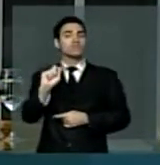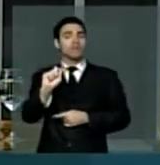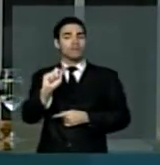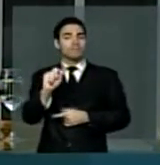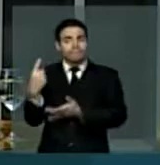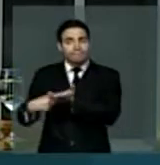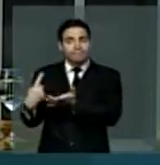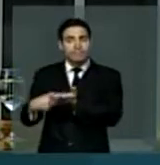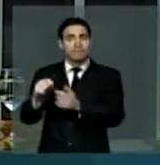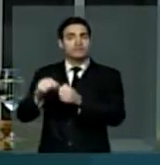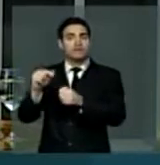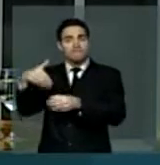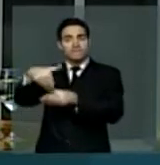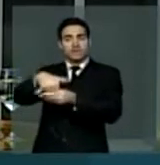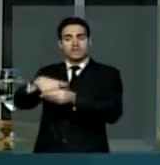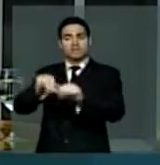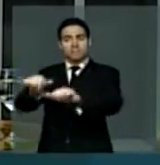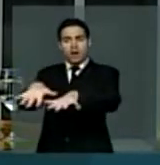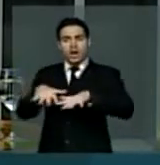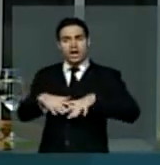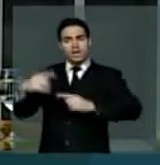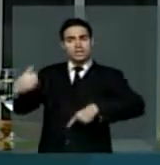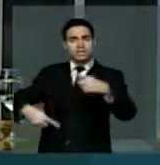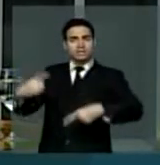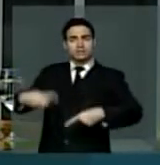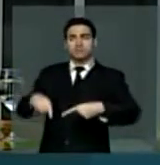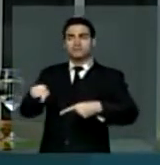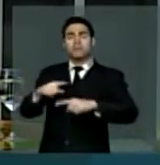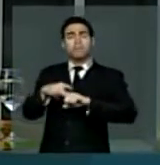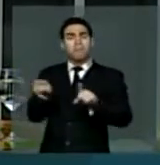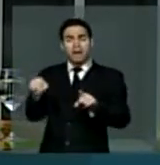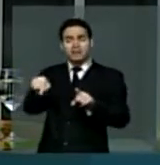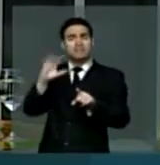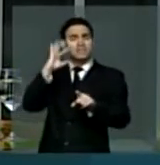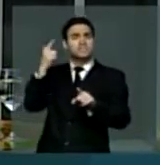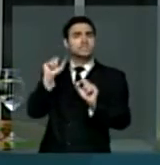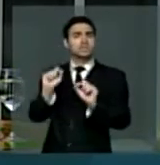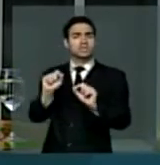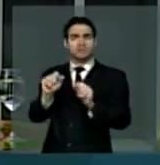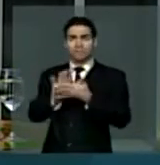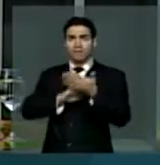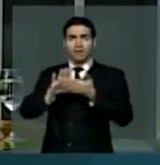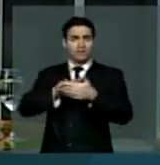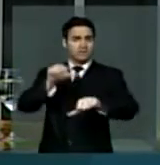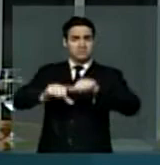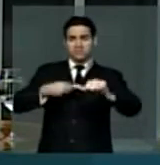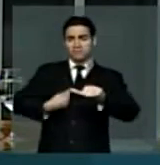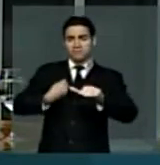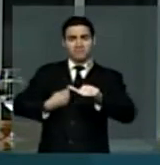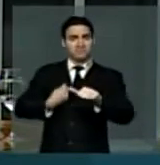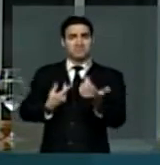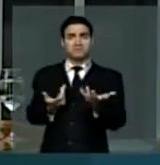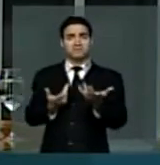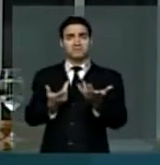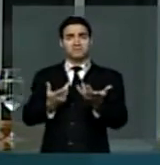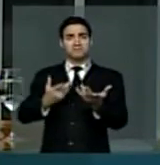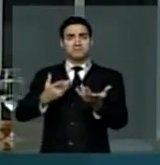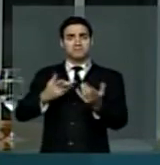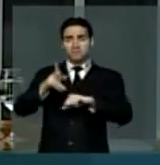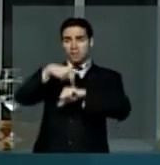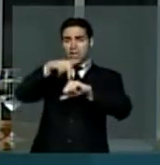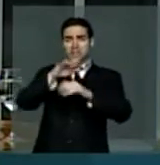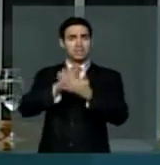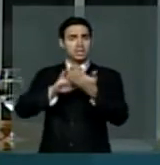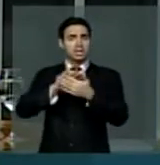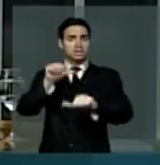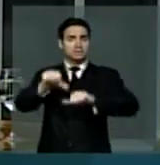coligação que não oferecia nenhuma mudança positiva para o Estado. Naquela época, senhor presidente,